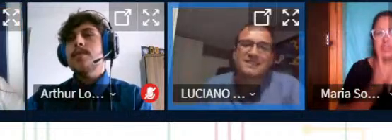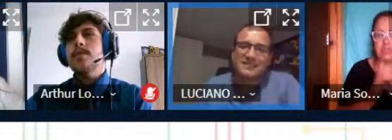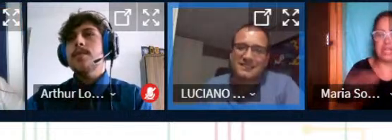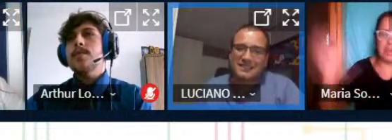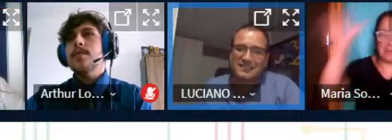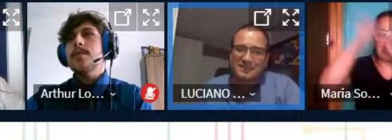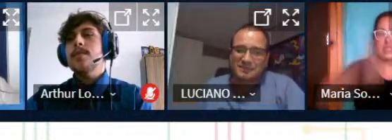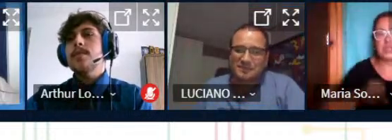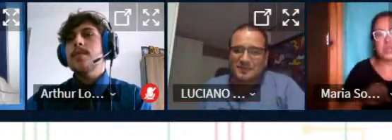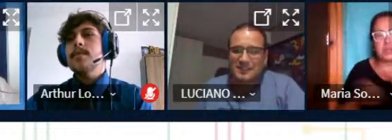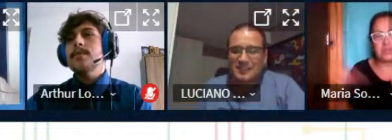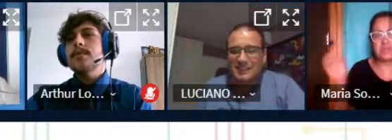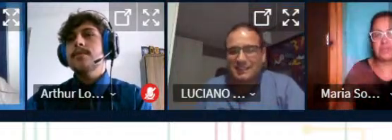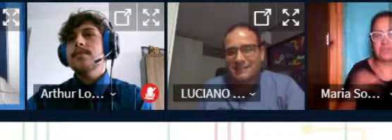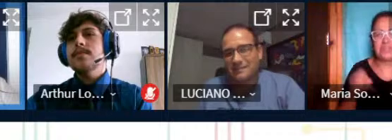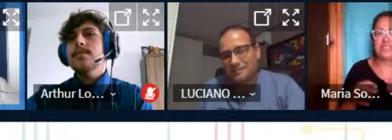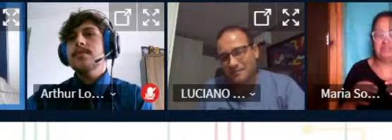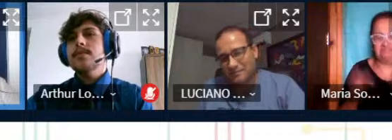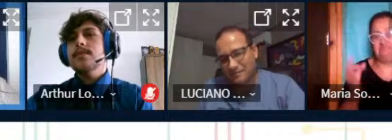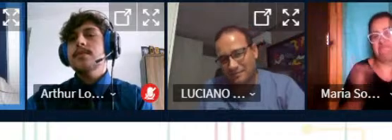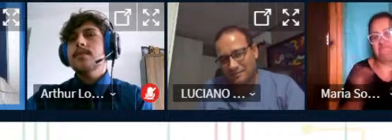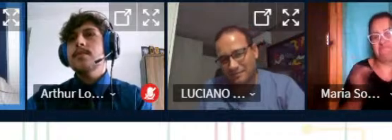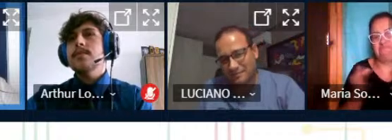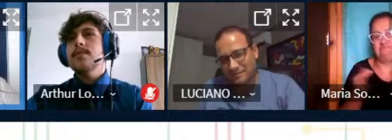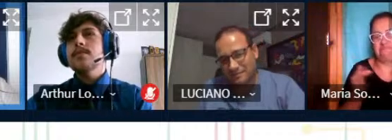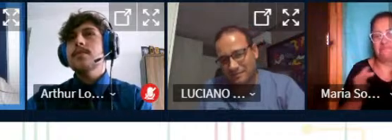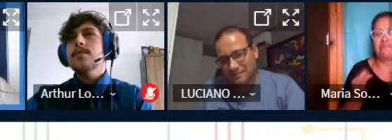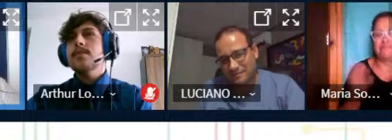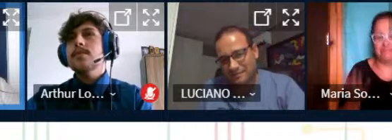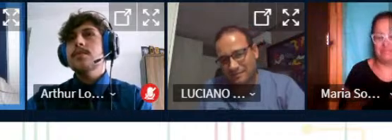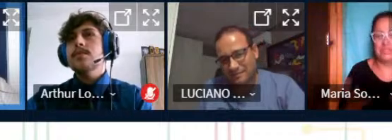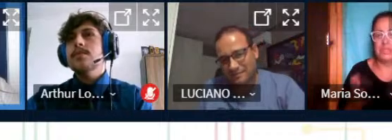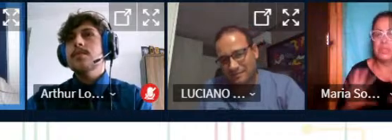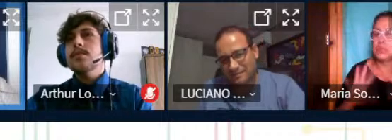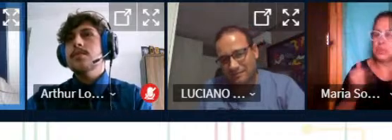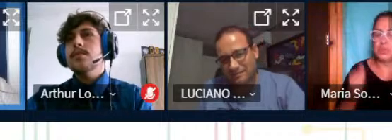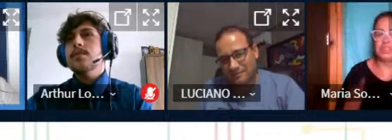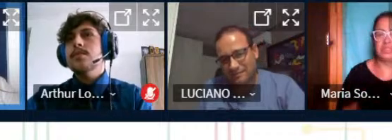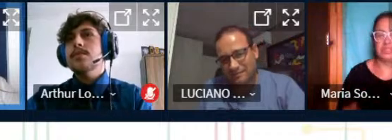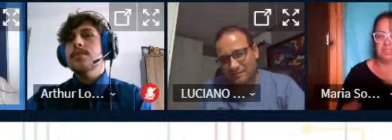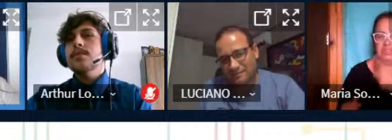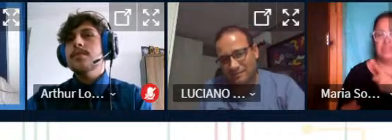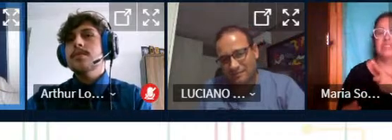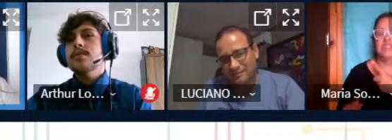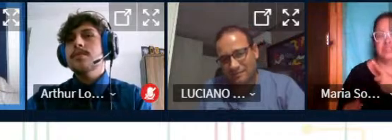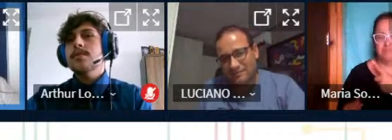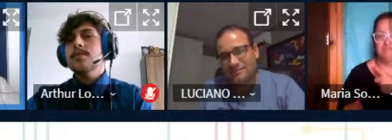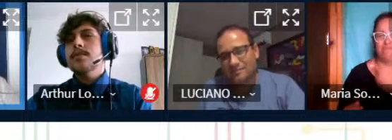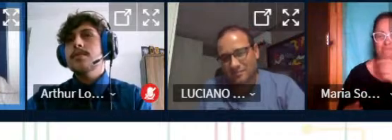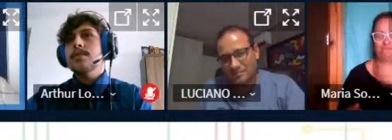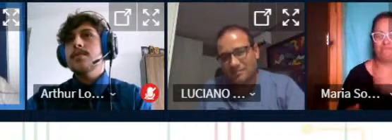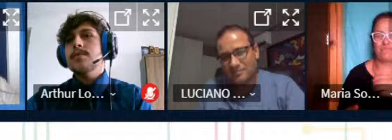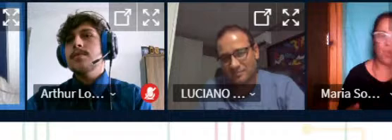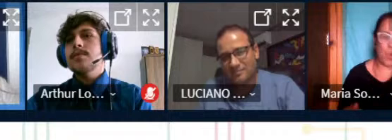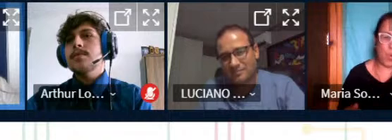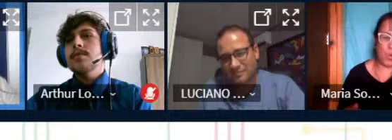novas exatamente vem por aí todos nós agora mais do que nunca cientes da sua